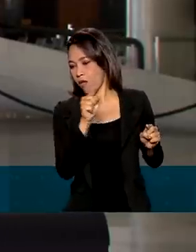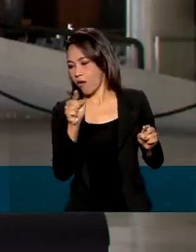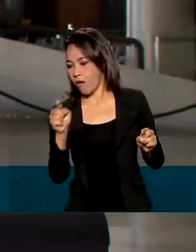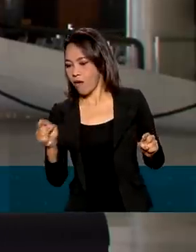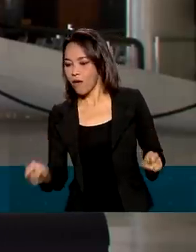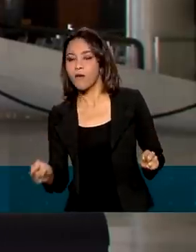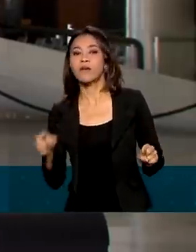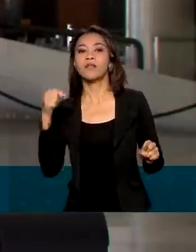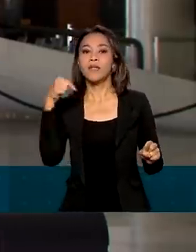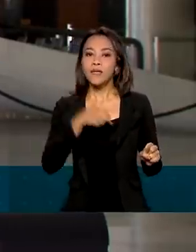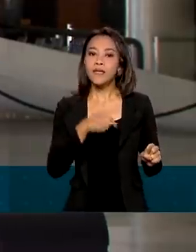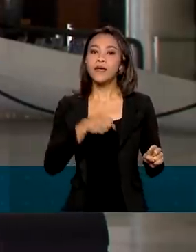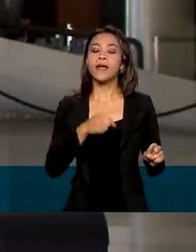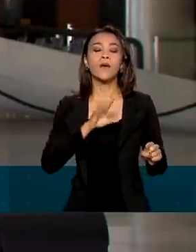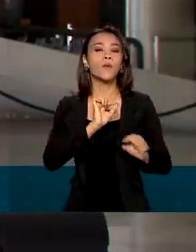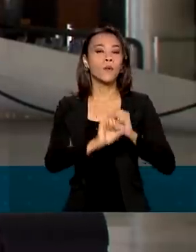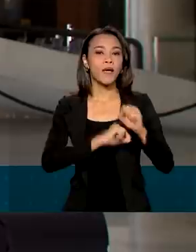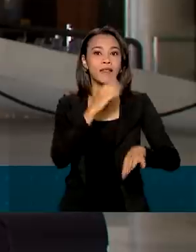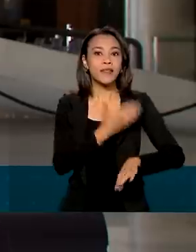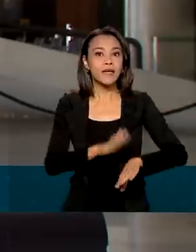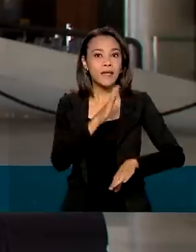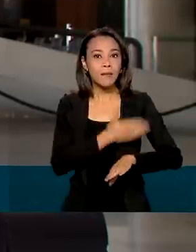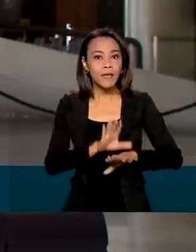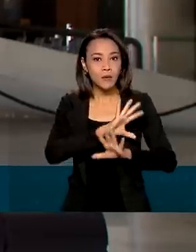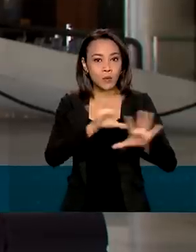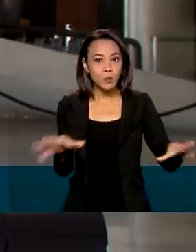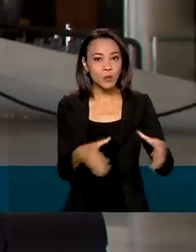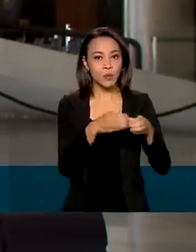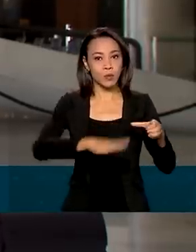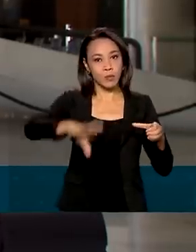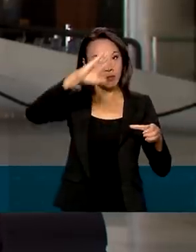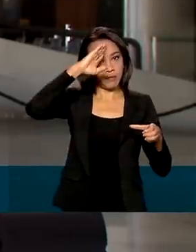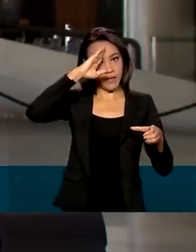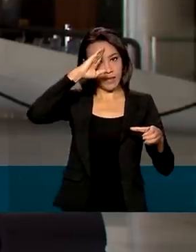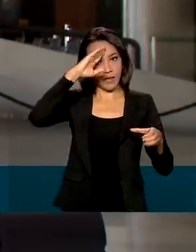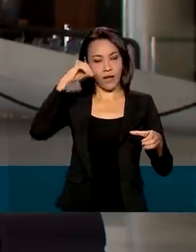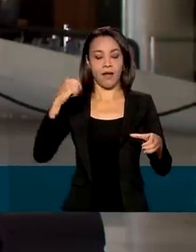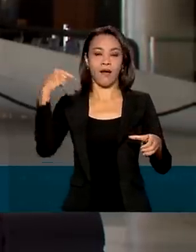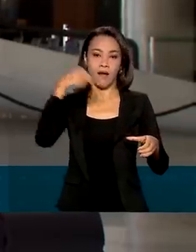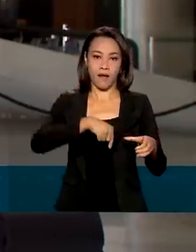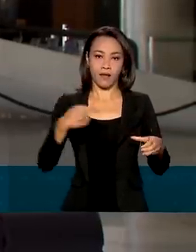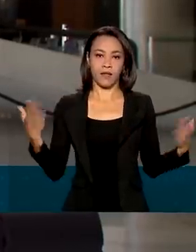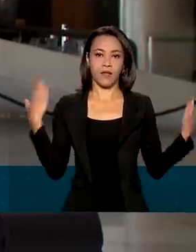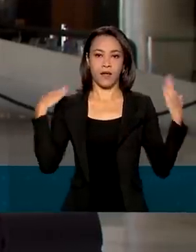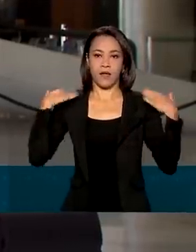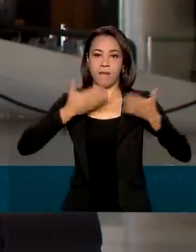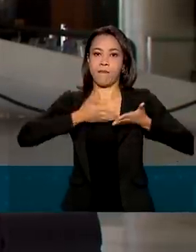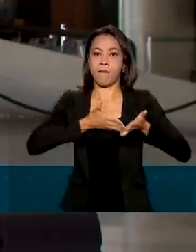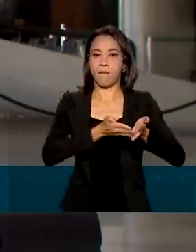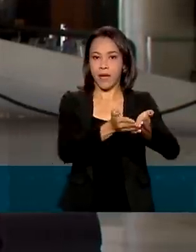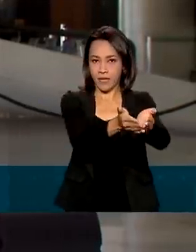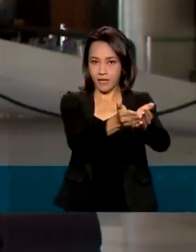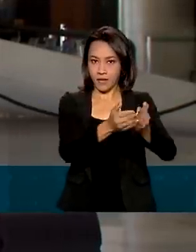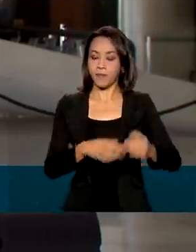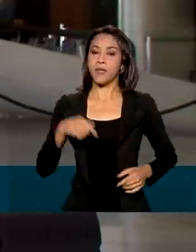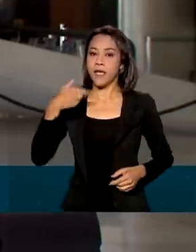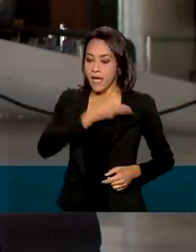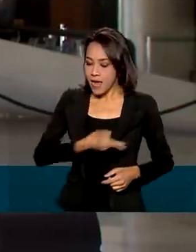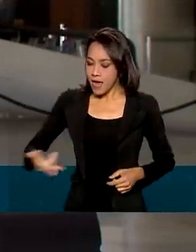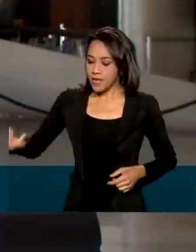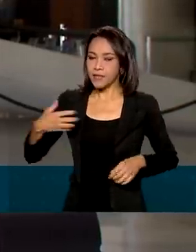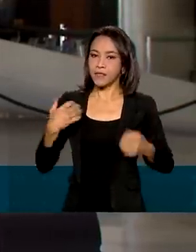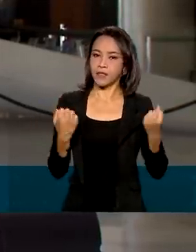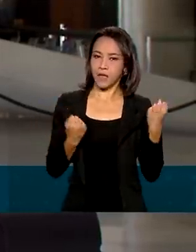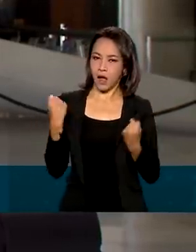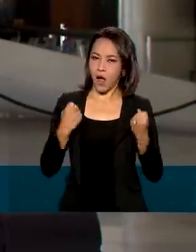Operação Formosa, que é o maior treinamento militar da Marinha aqui no Planalto Central. O comboio de veículos blindados, armamentos